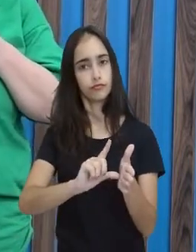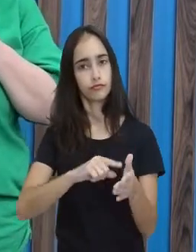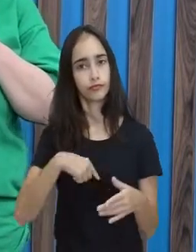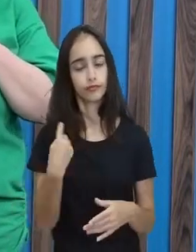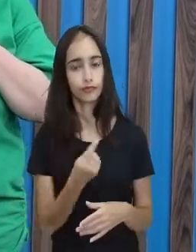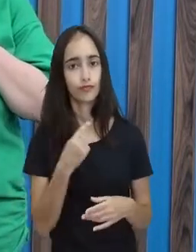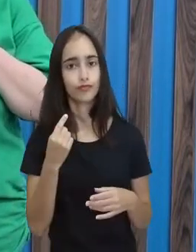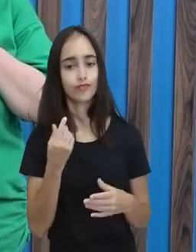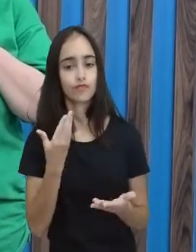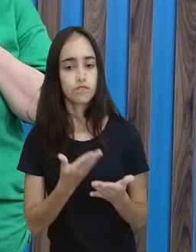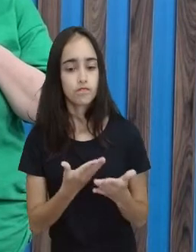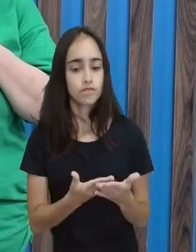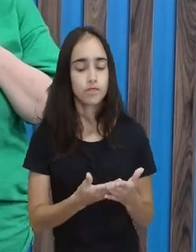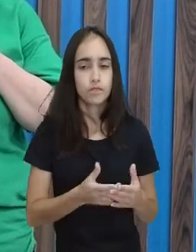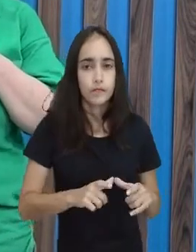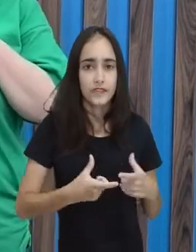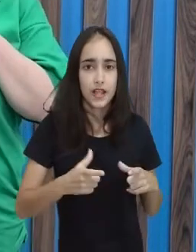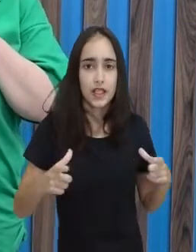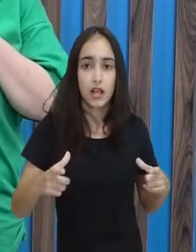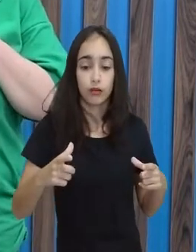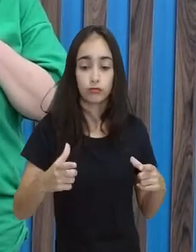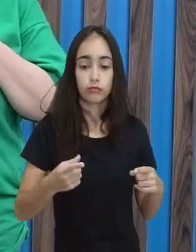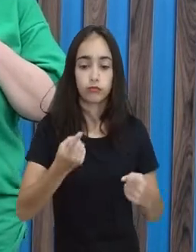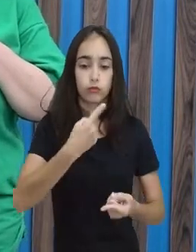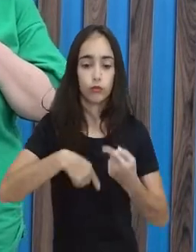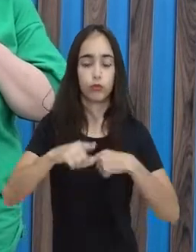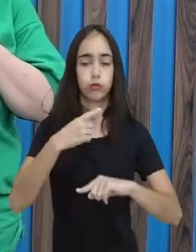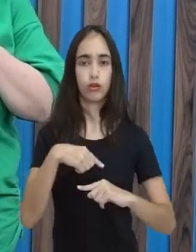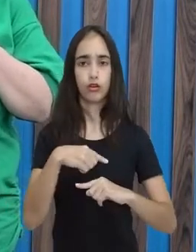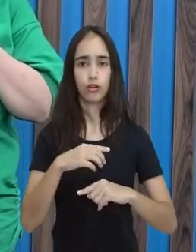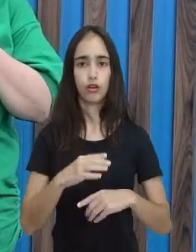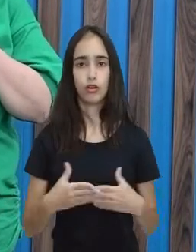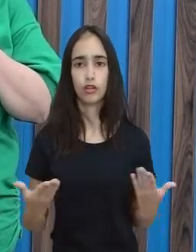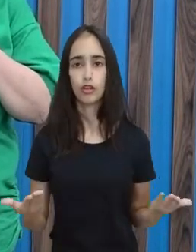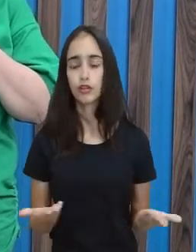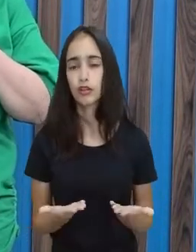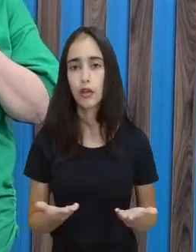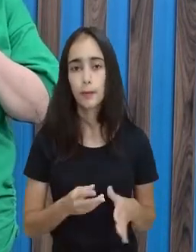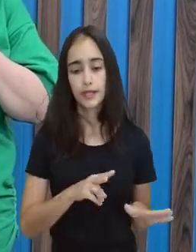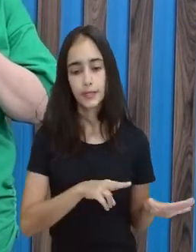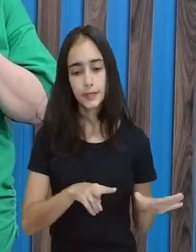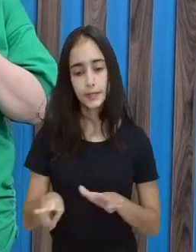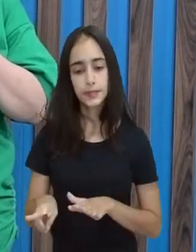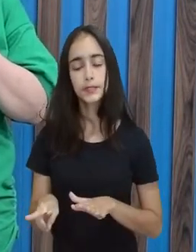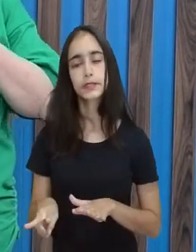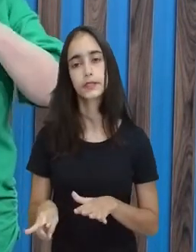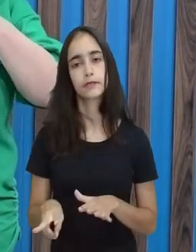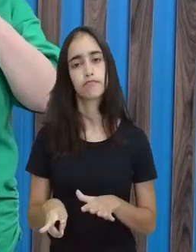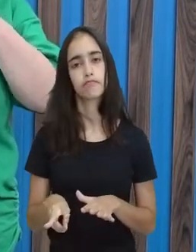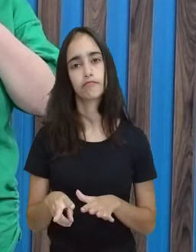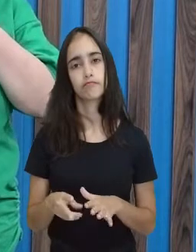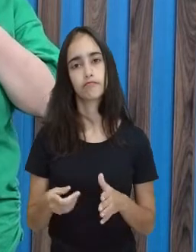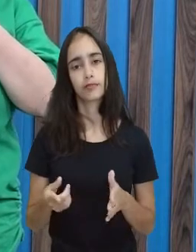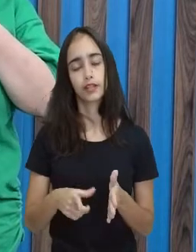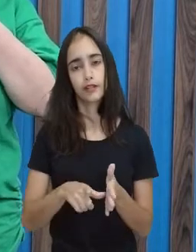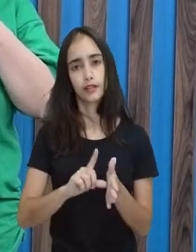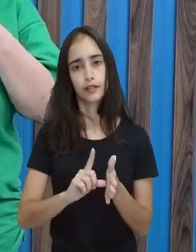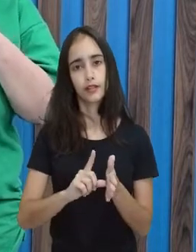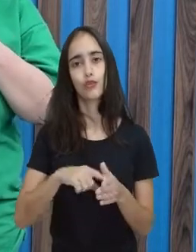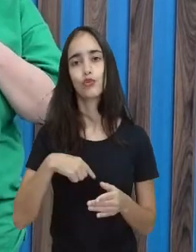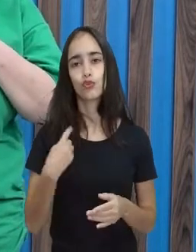grandezas e inversamentos proporcionais. E na semana anterior, tivemos duas aulas de diretamente proporcionais. Então, eu estou